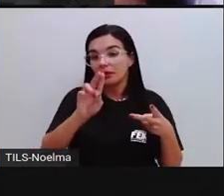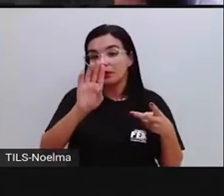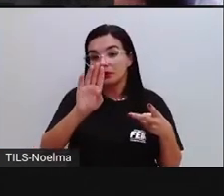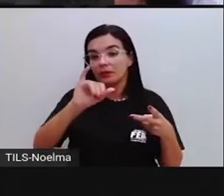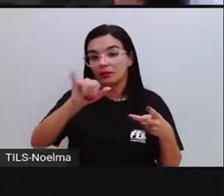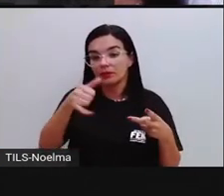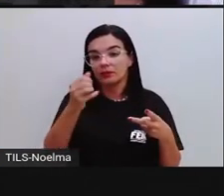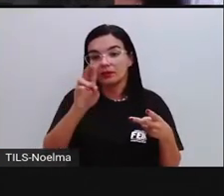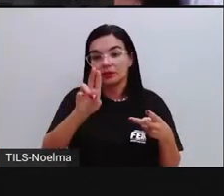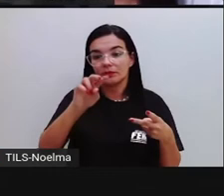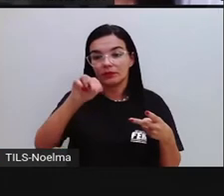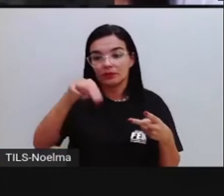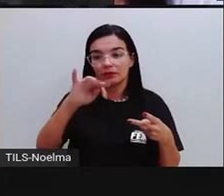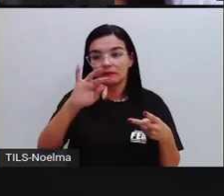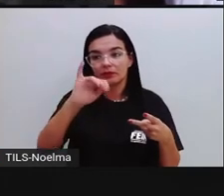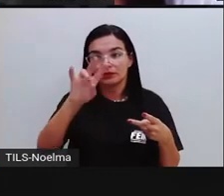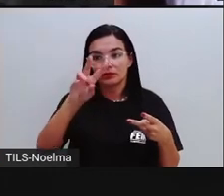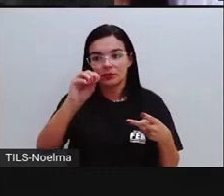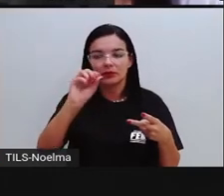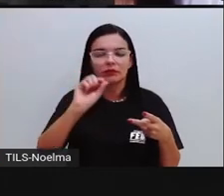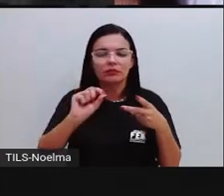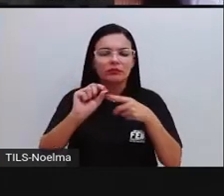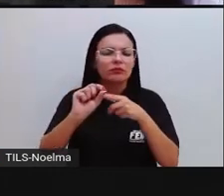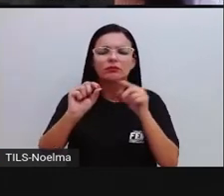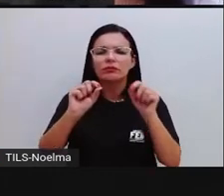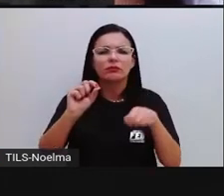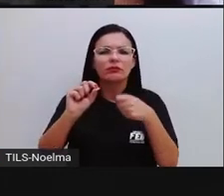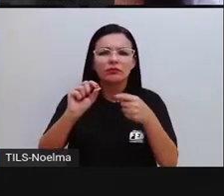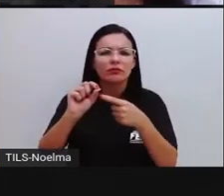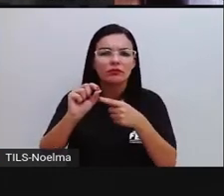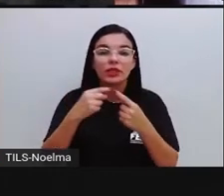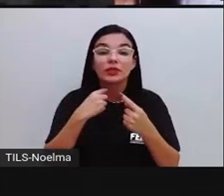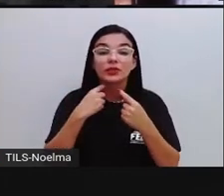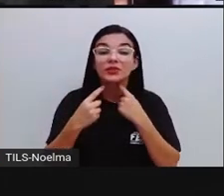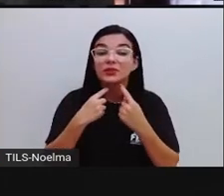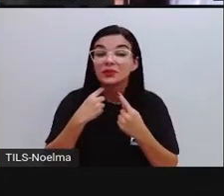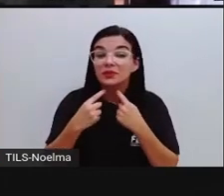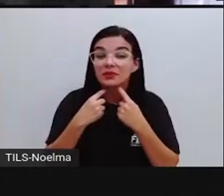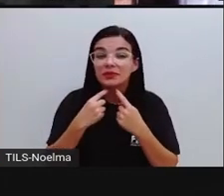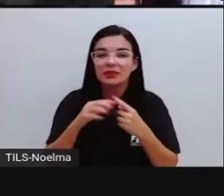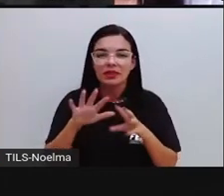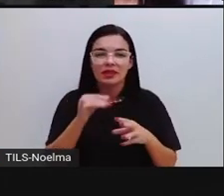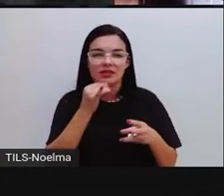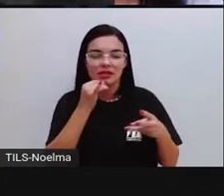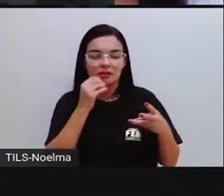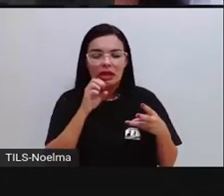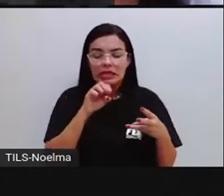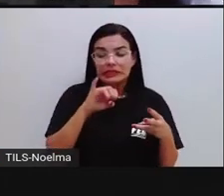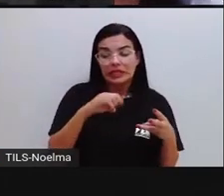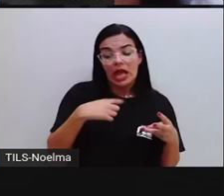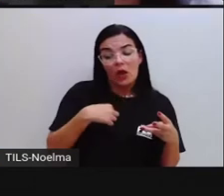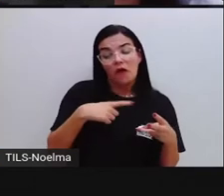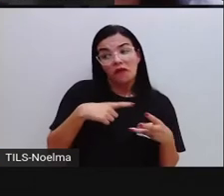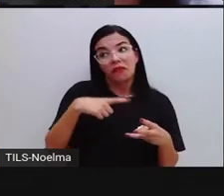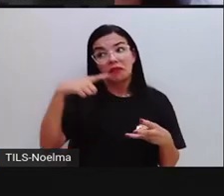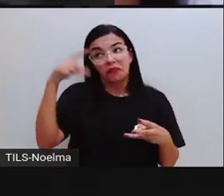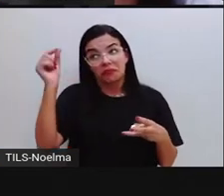duvidoso, modo incerto. E o exemplo aí, ó. Se eu viajasse.